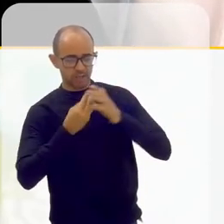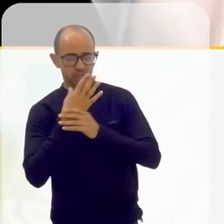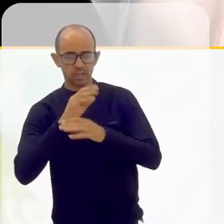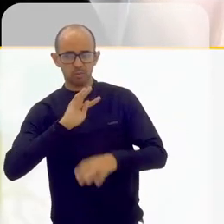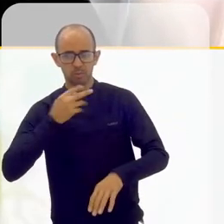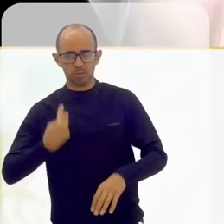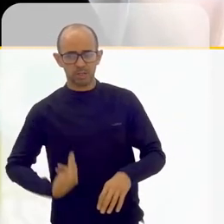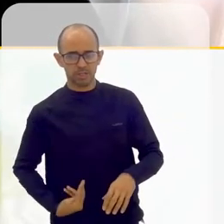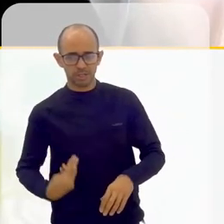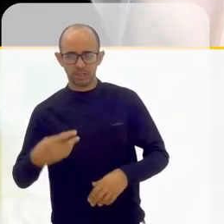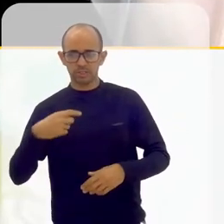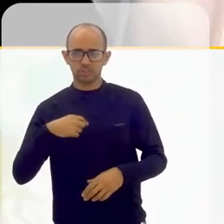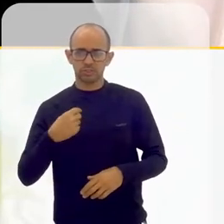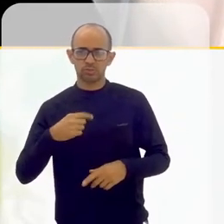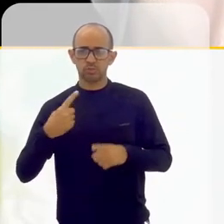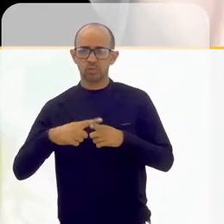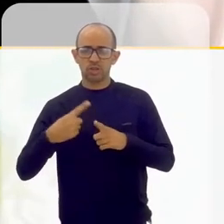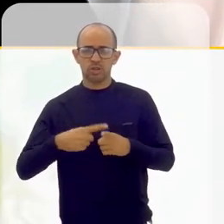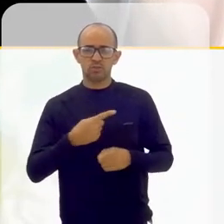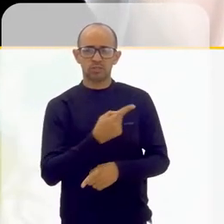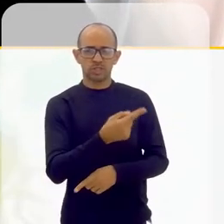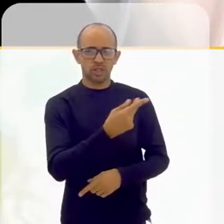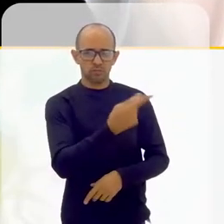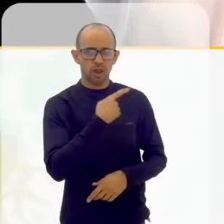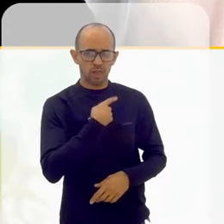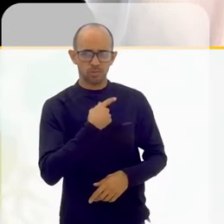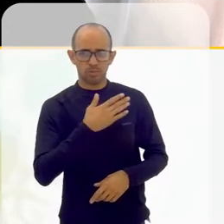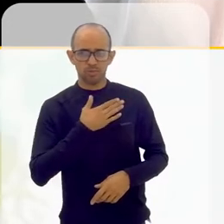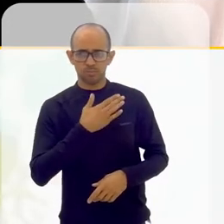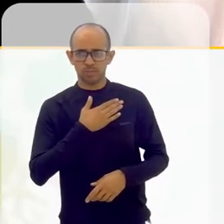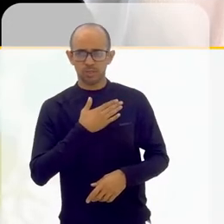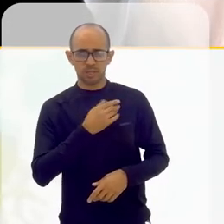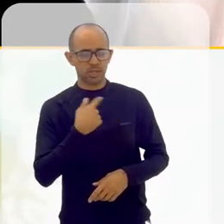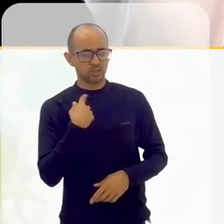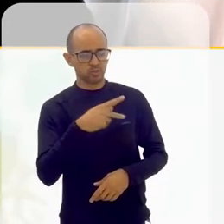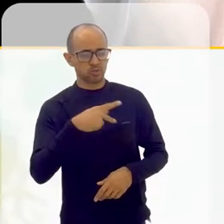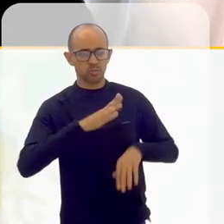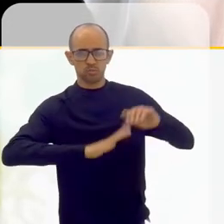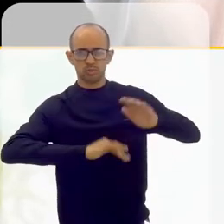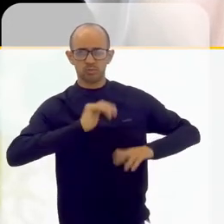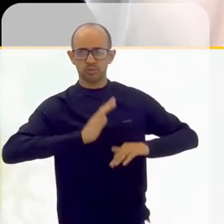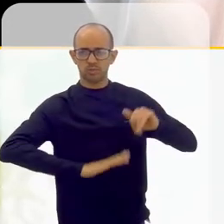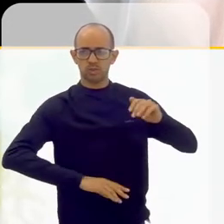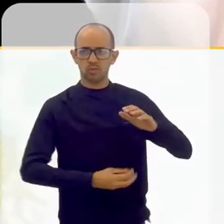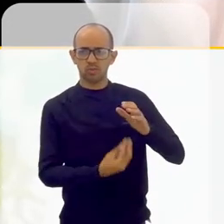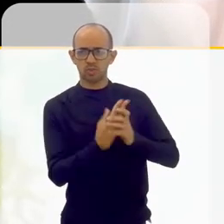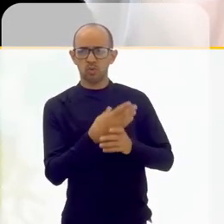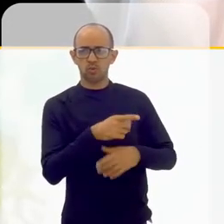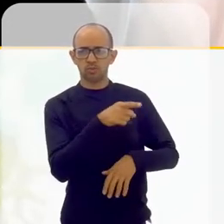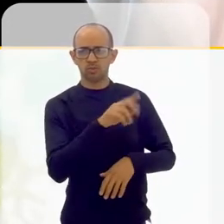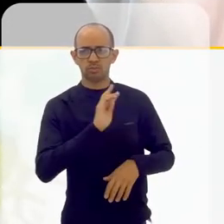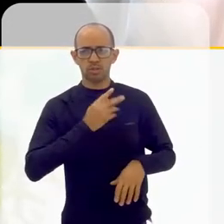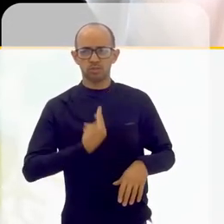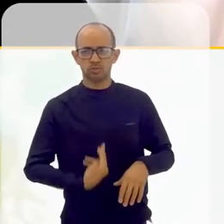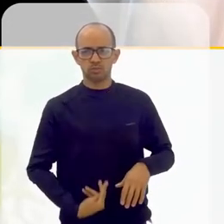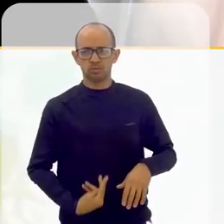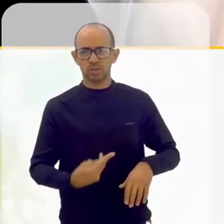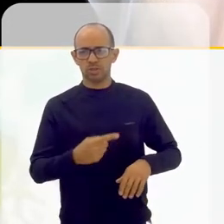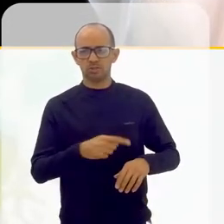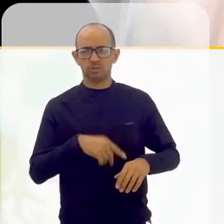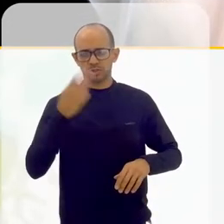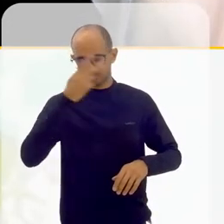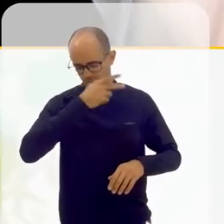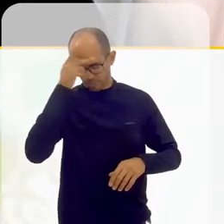humaniza a gente. Você está me dizendo que a tua profissão te humanizou, no sentido de ser uma pessoa